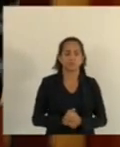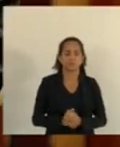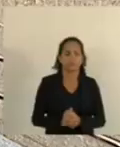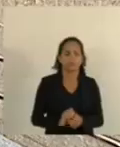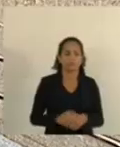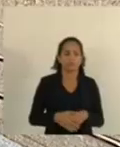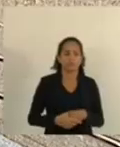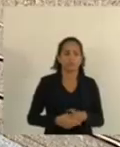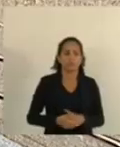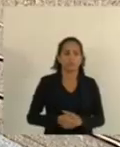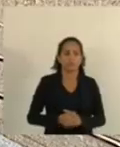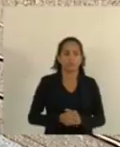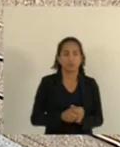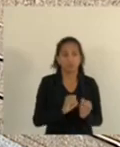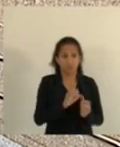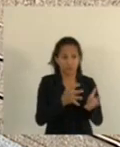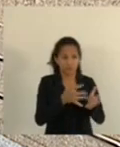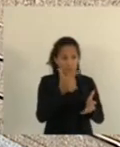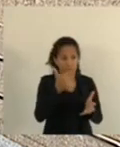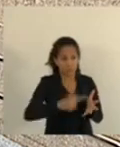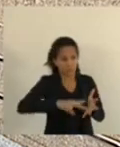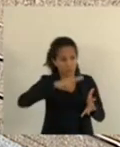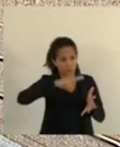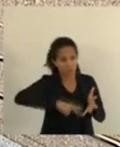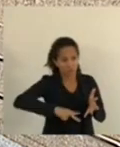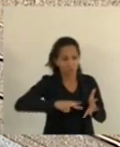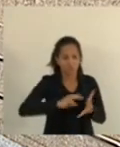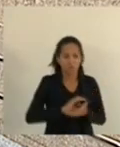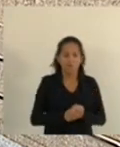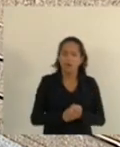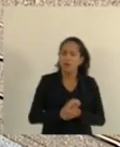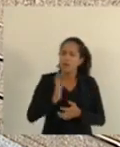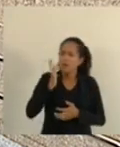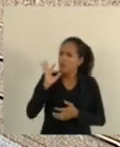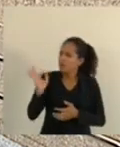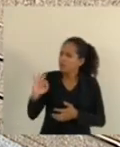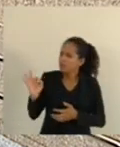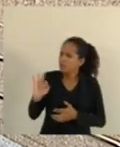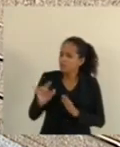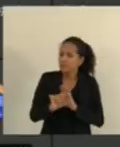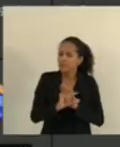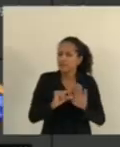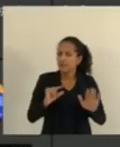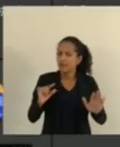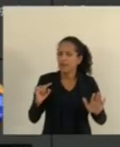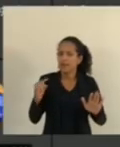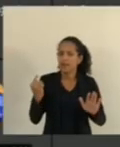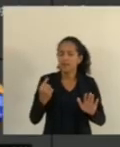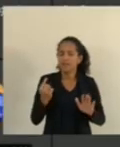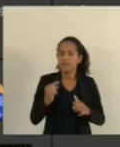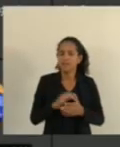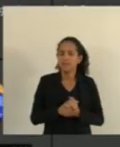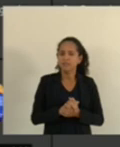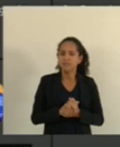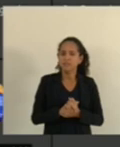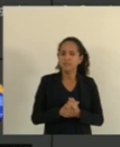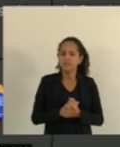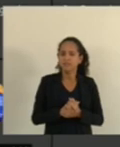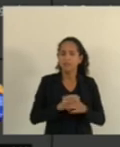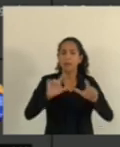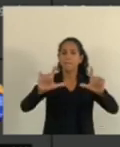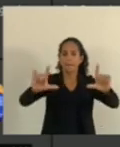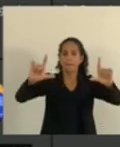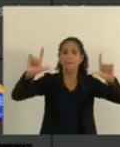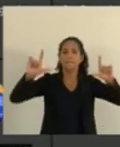Se a vossa excelência quiser, repito Eu só não entendi Eu só não entendi A primeira parte não seria contemplada, então, né? A placa